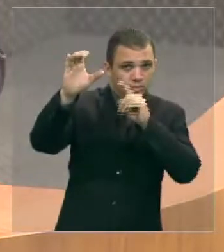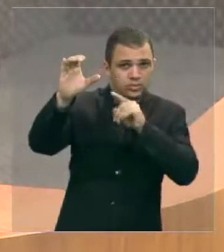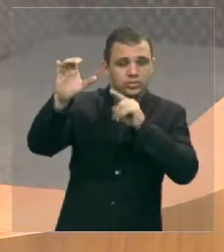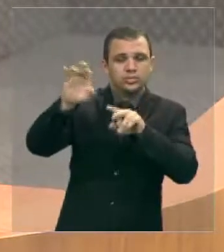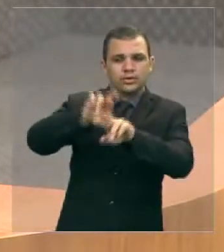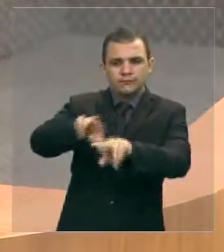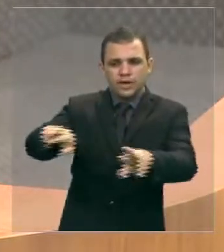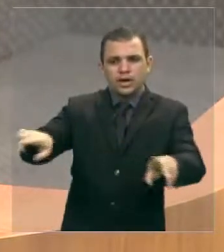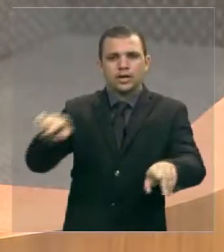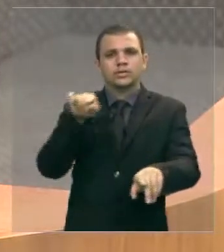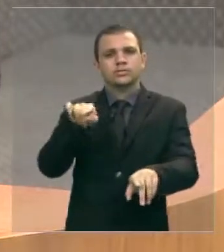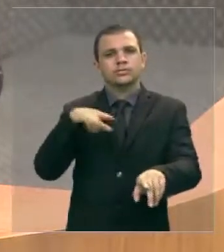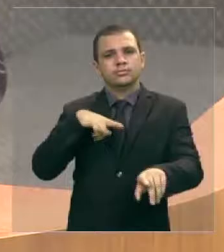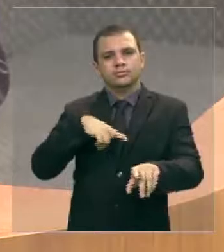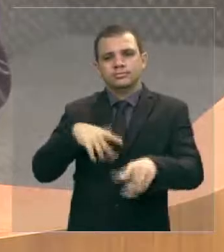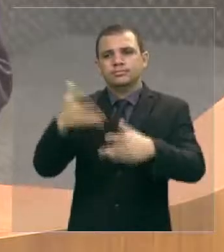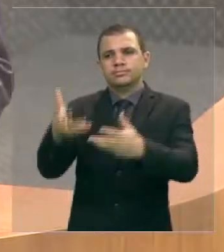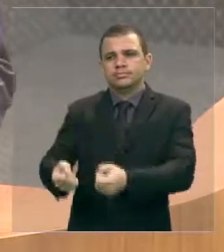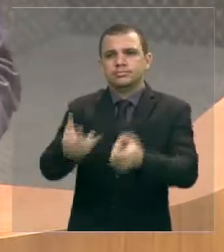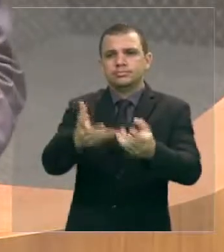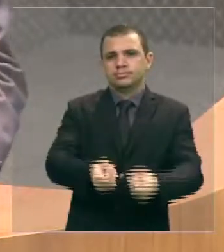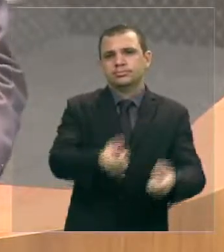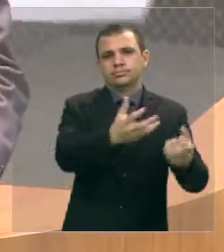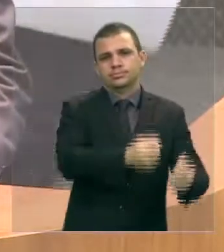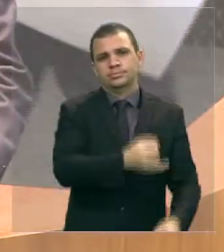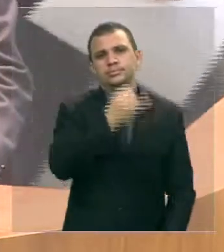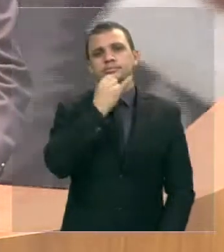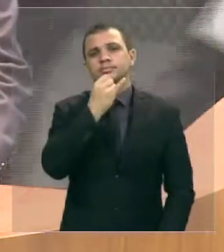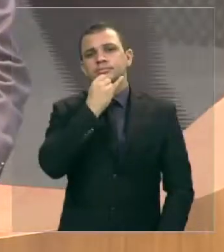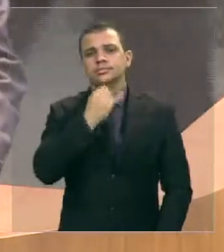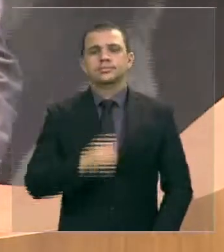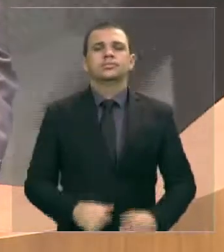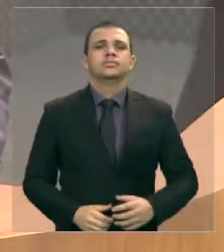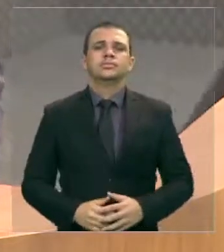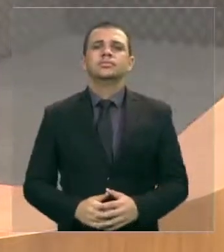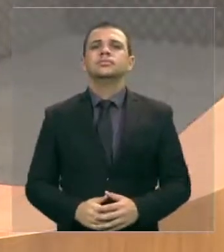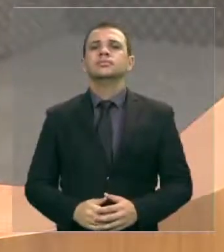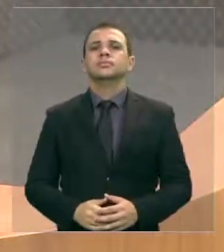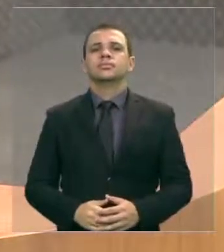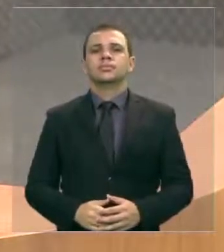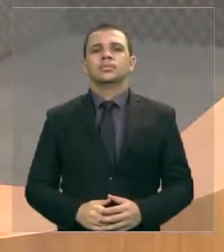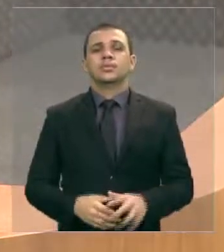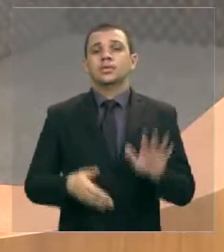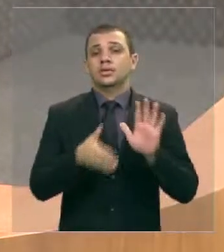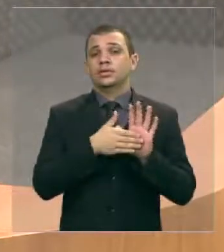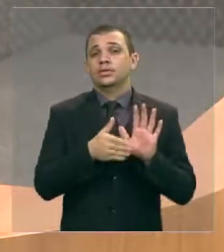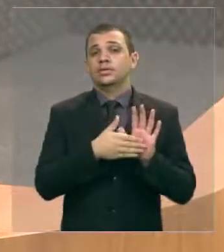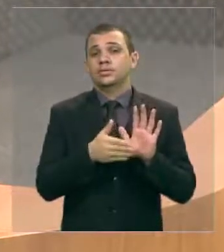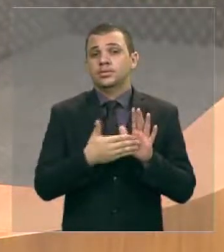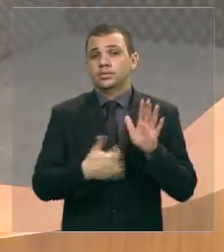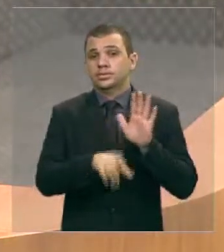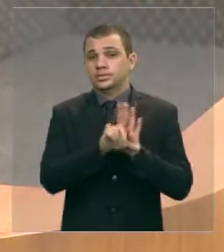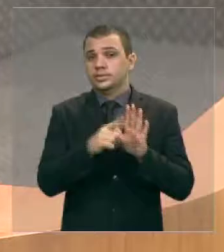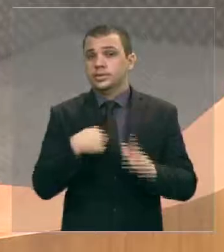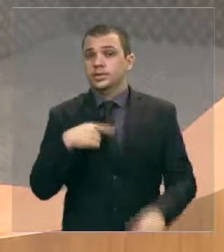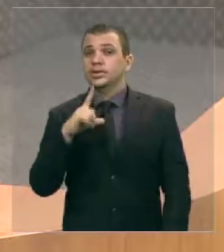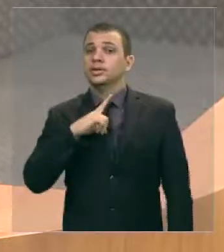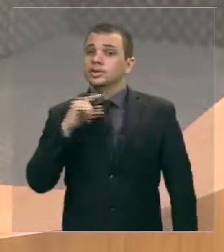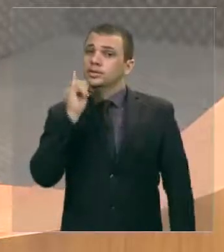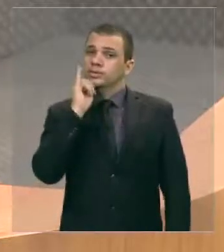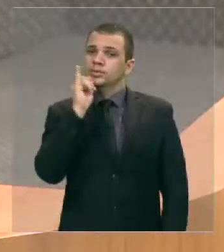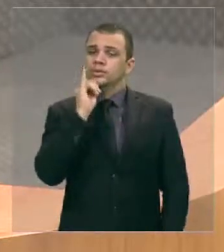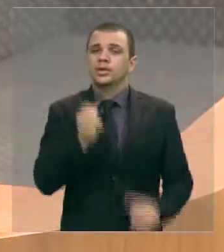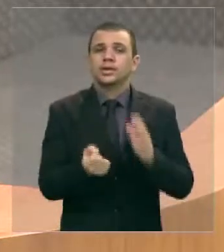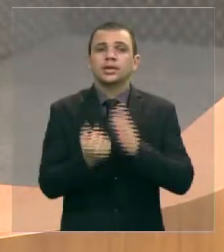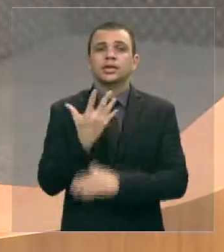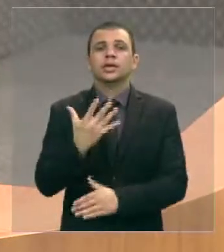dos bens imateriais por exemplo dentro da proposição nós temos aqui por exemplo a